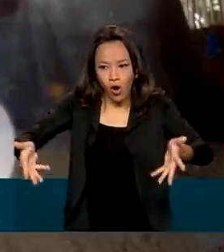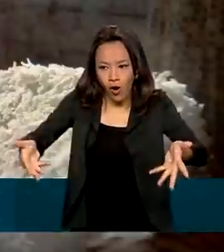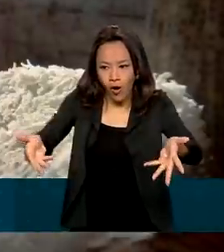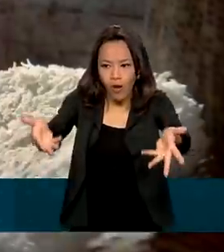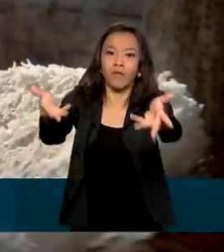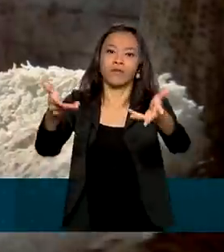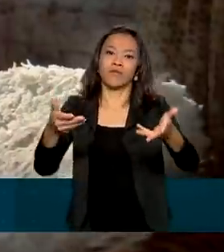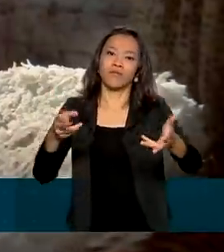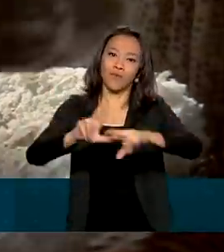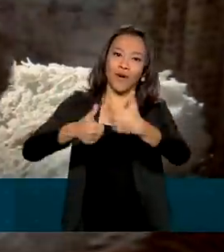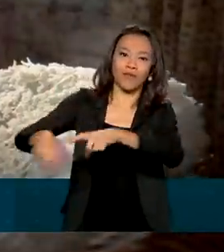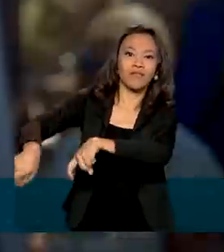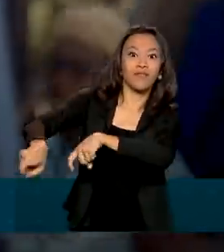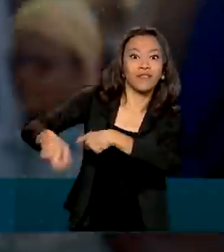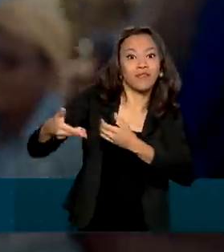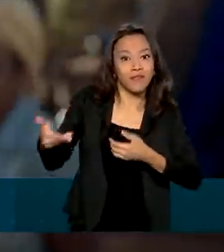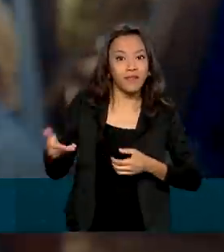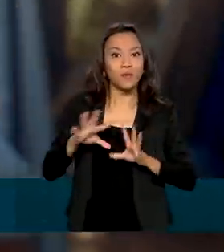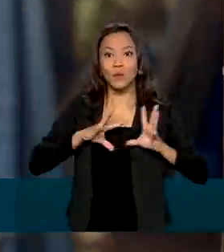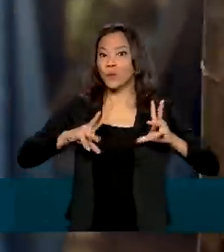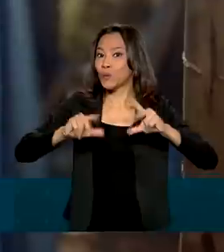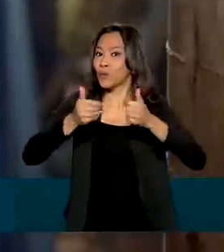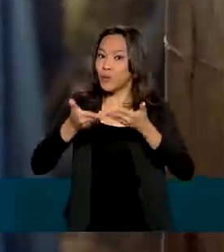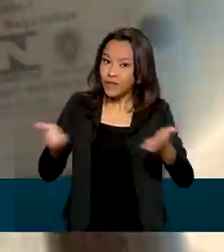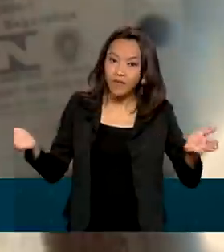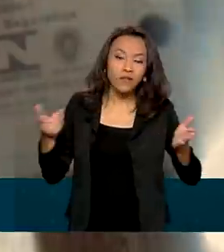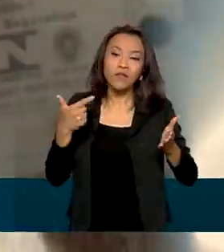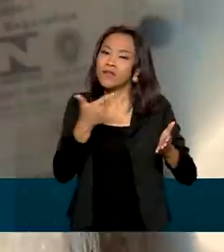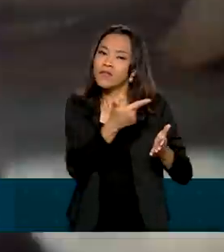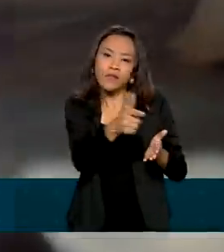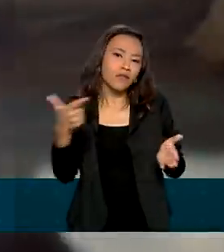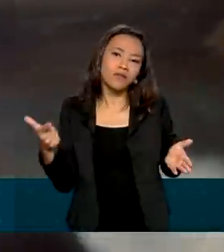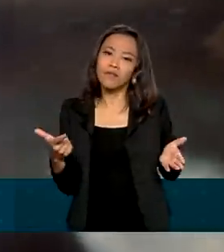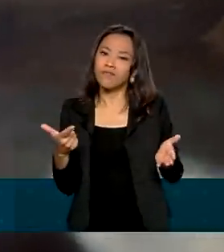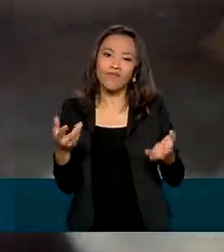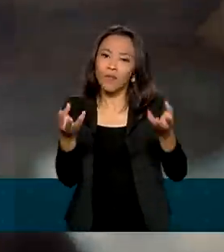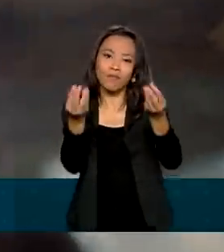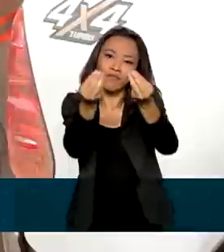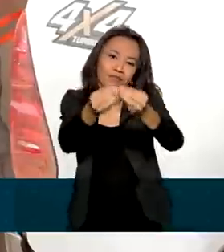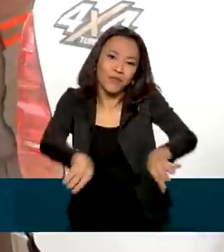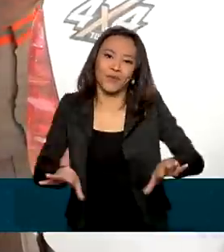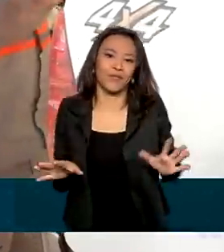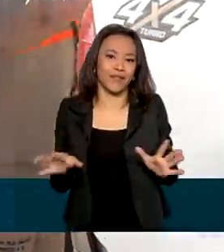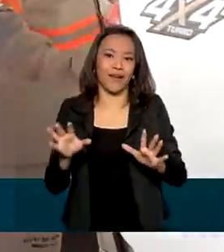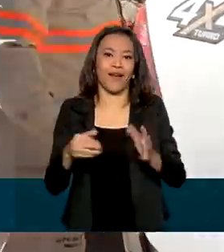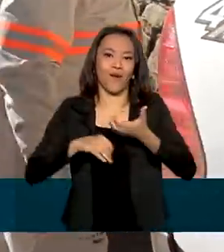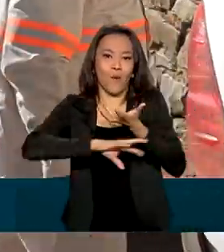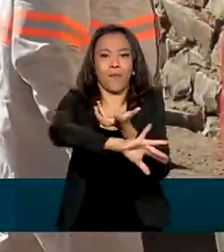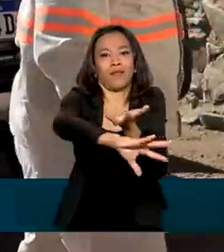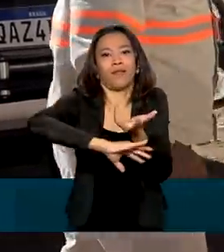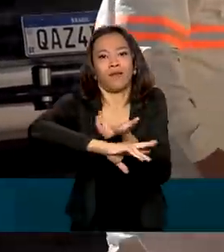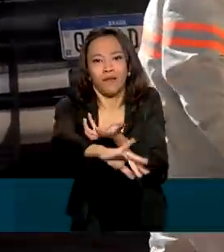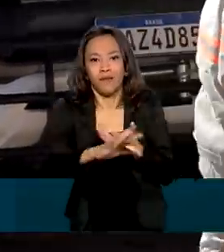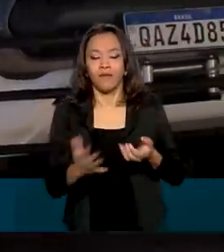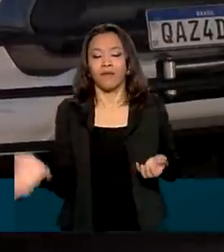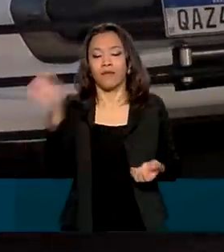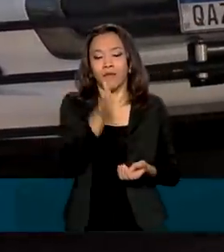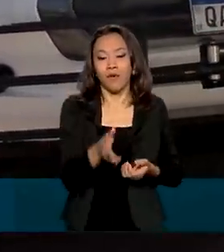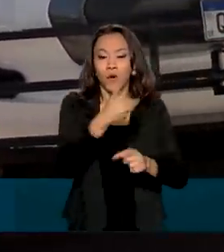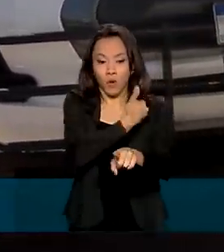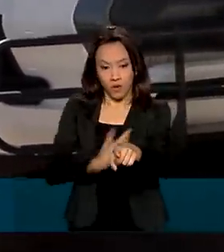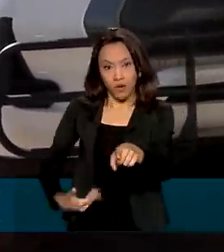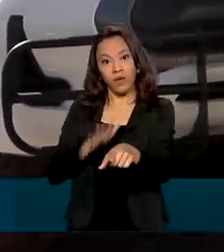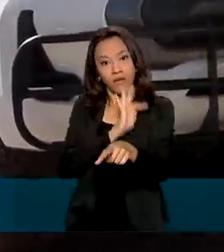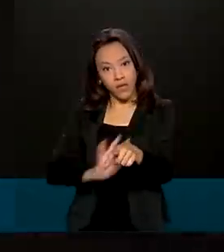região através das fazendas. Tudo isso sem agredir o nosso precioso bioma do Pantanal. O projeto Eficiência do Governo Federal